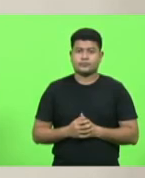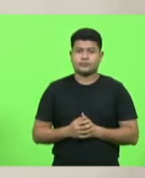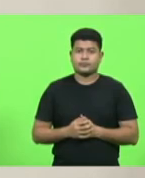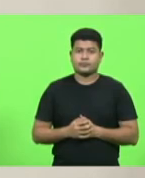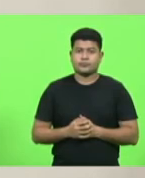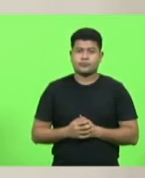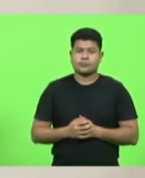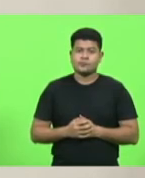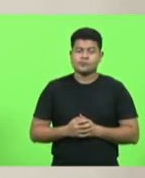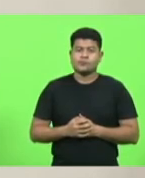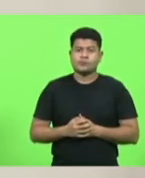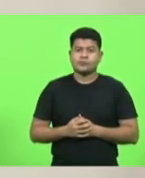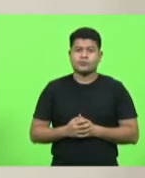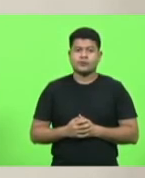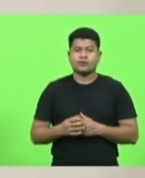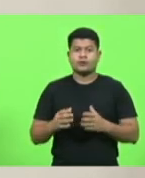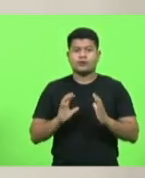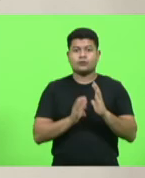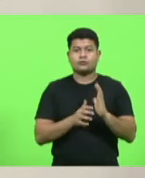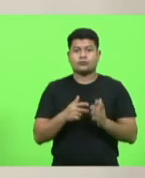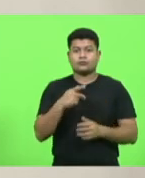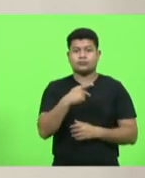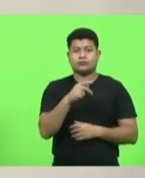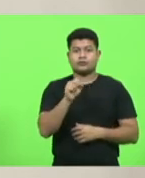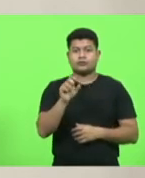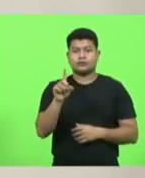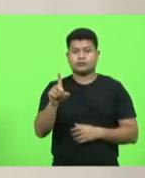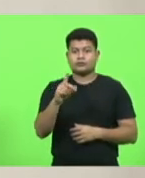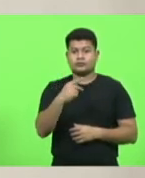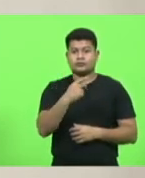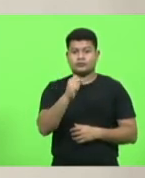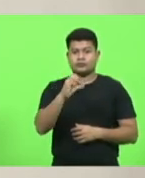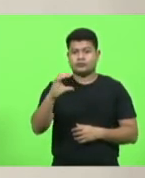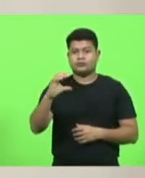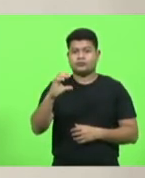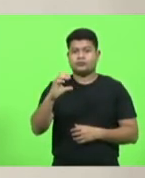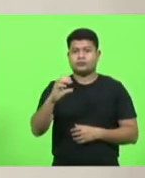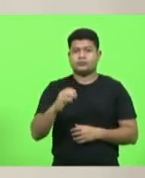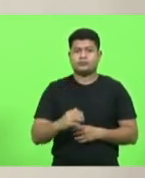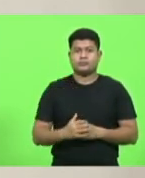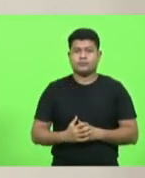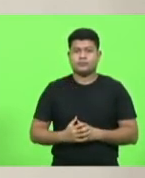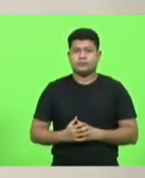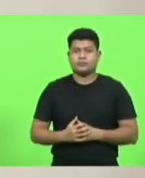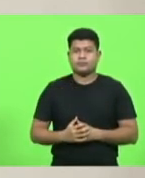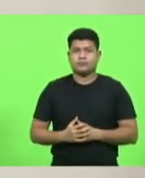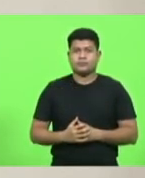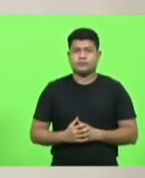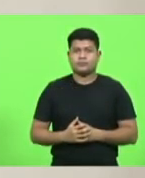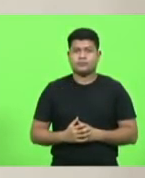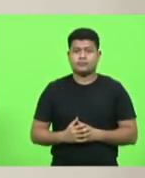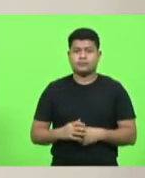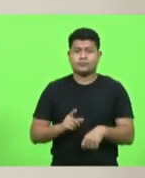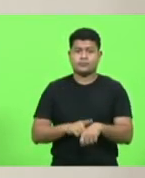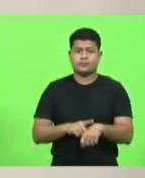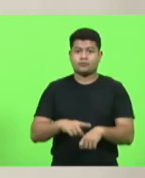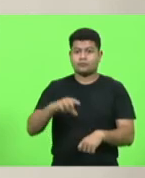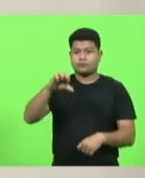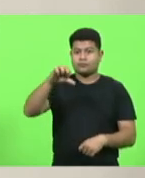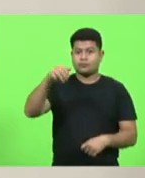bloco PSD PSC por nove minutos